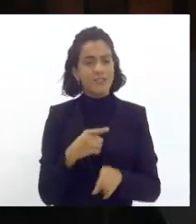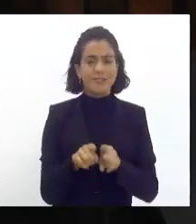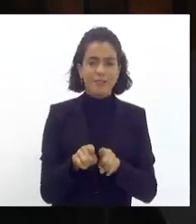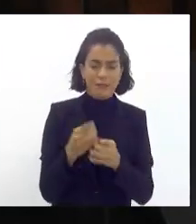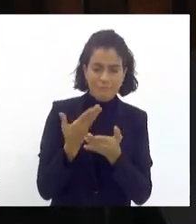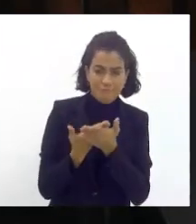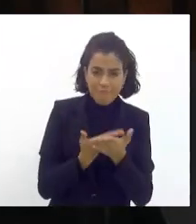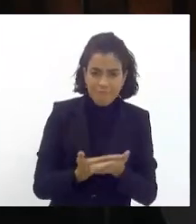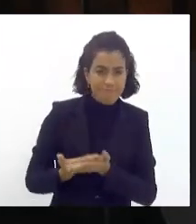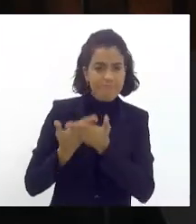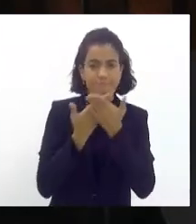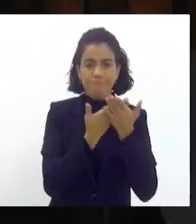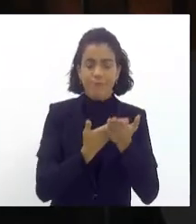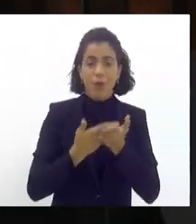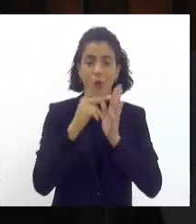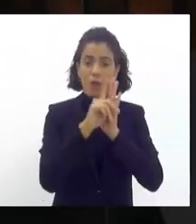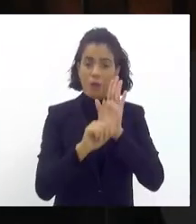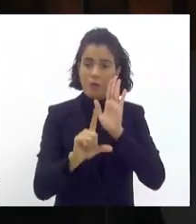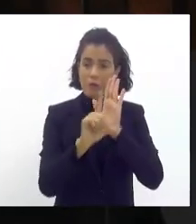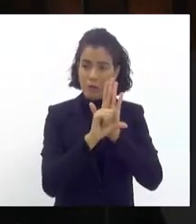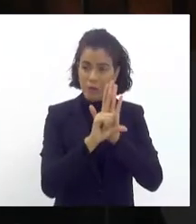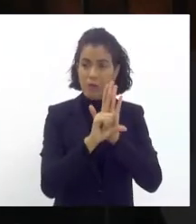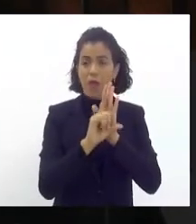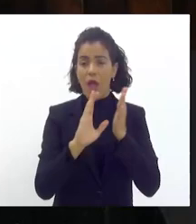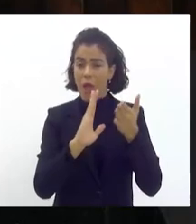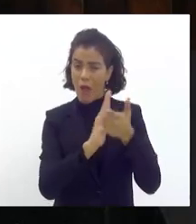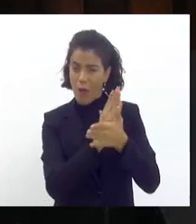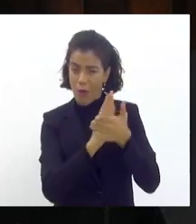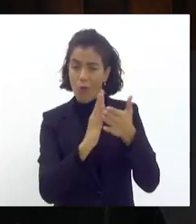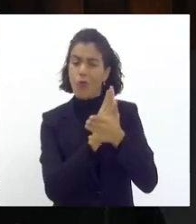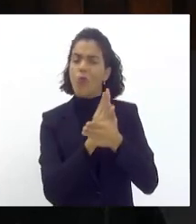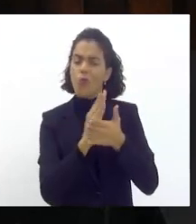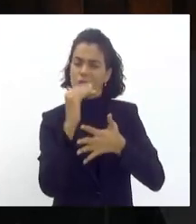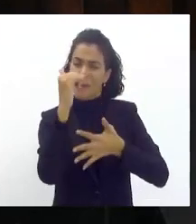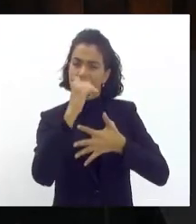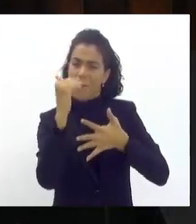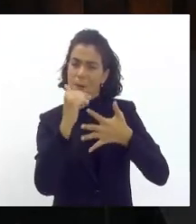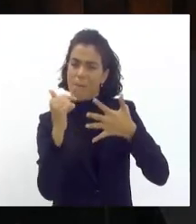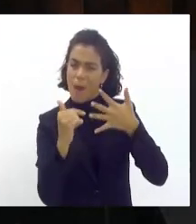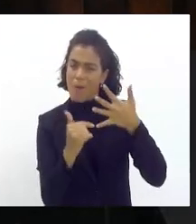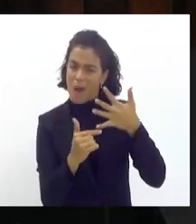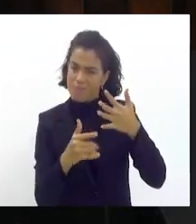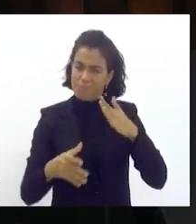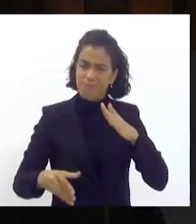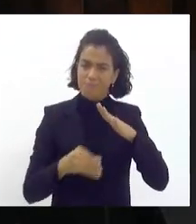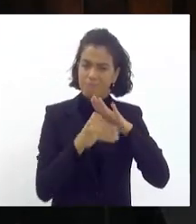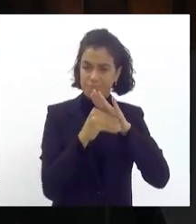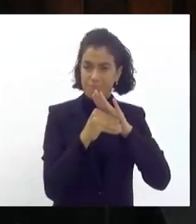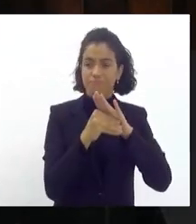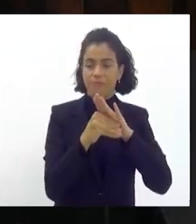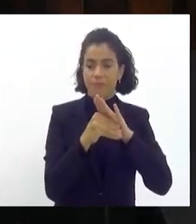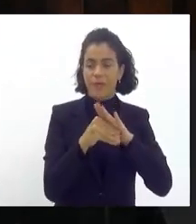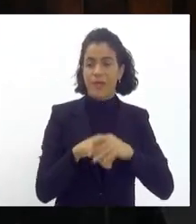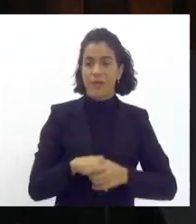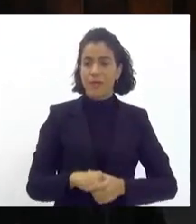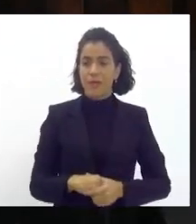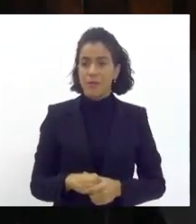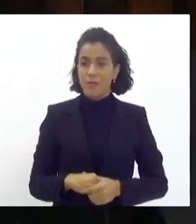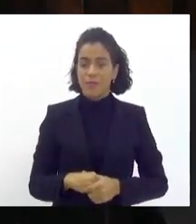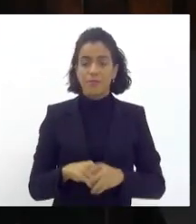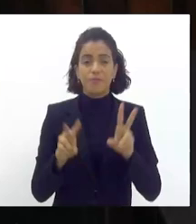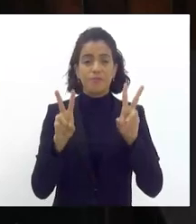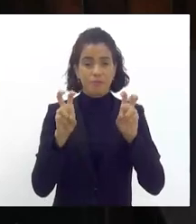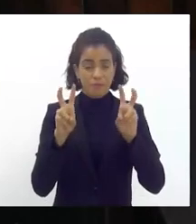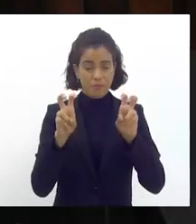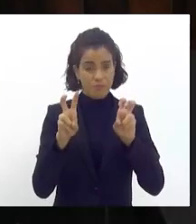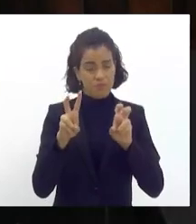projetos de lei temos algumas pontuações a serem feitas quanto ao que o